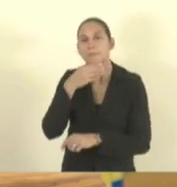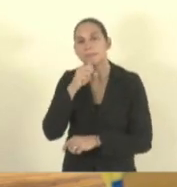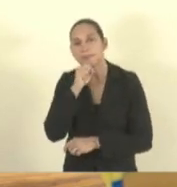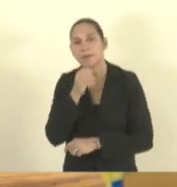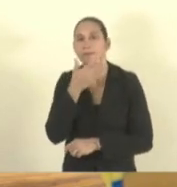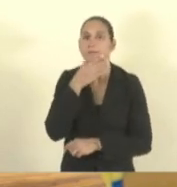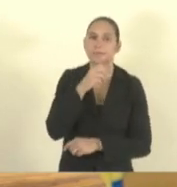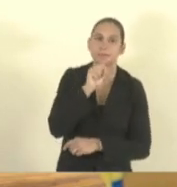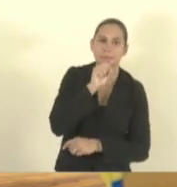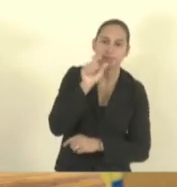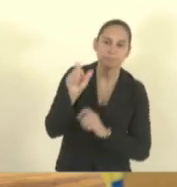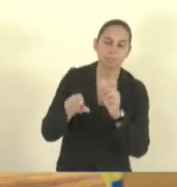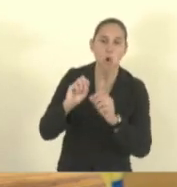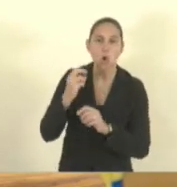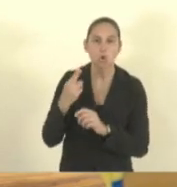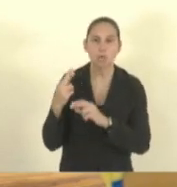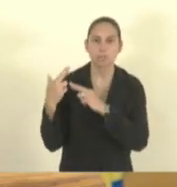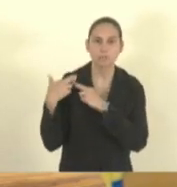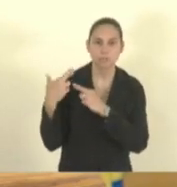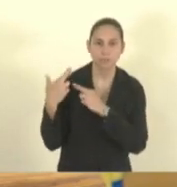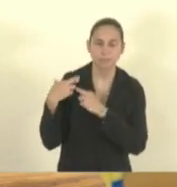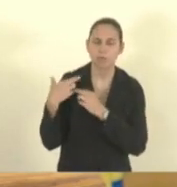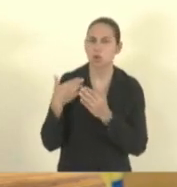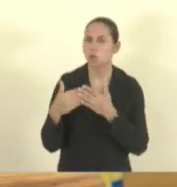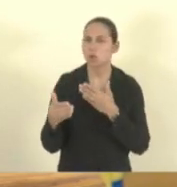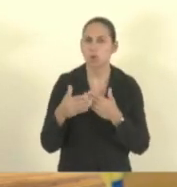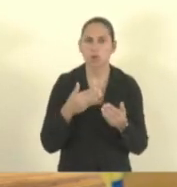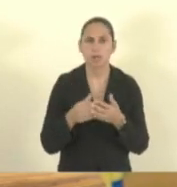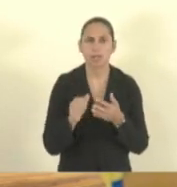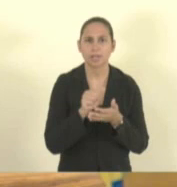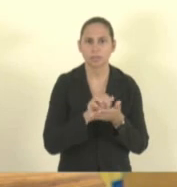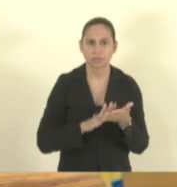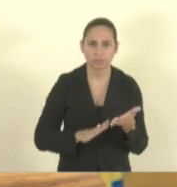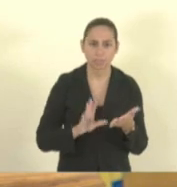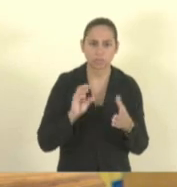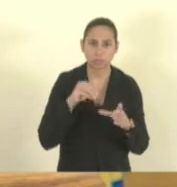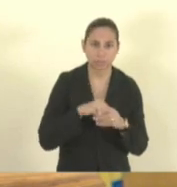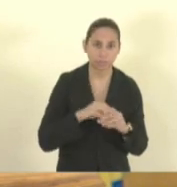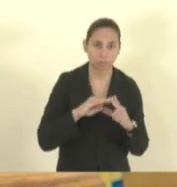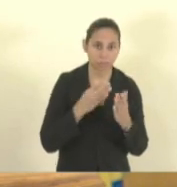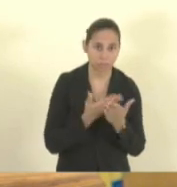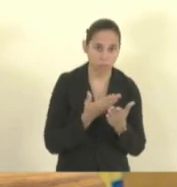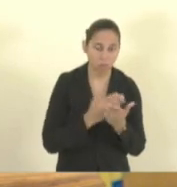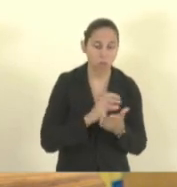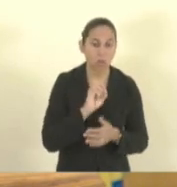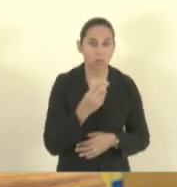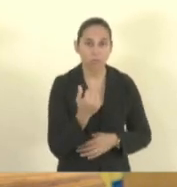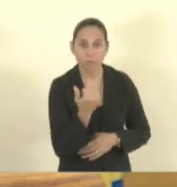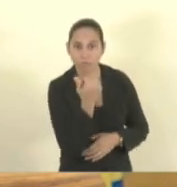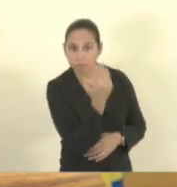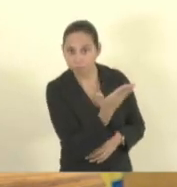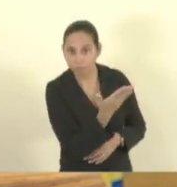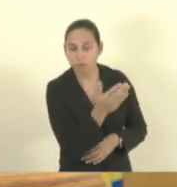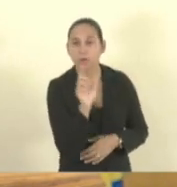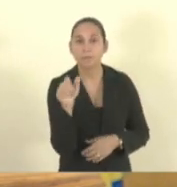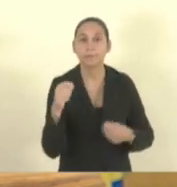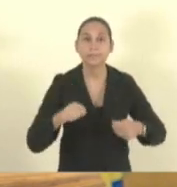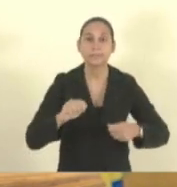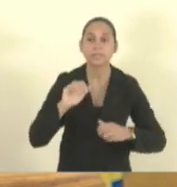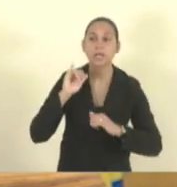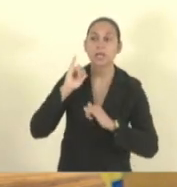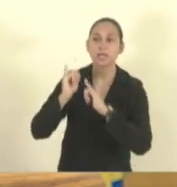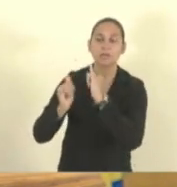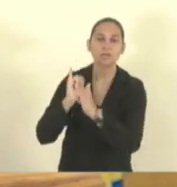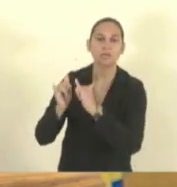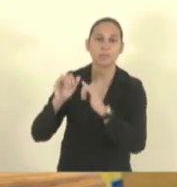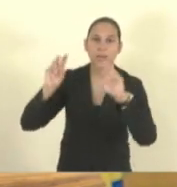sobre a realização de qualquer atividade dentro ou fora do estabelecimento de ensino, sua natureza, sua correlação com a